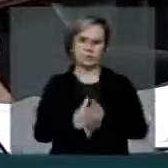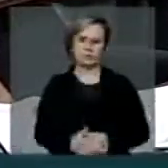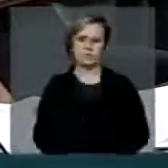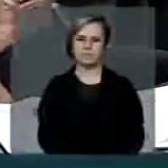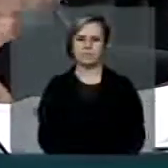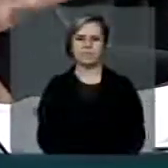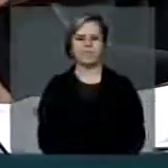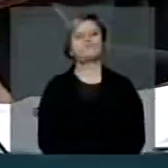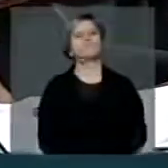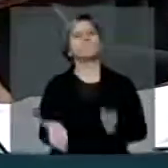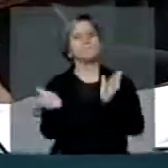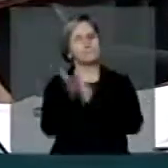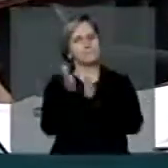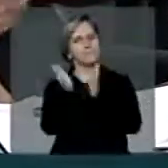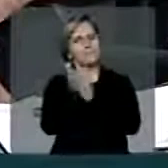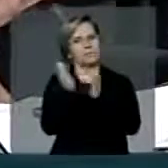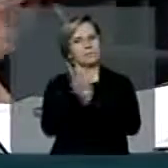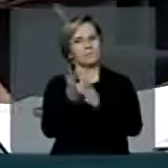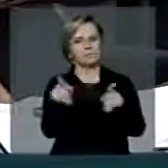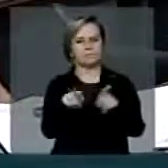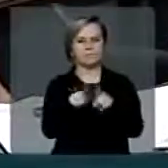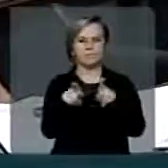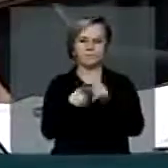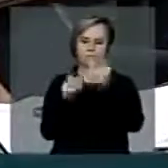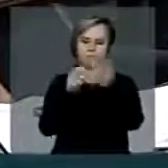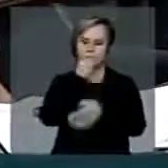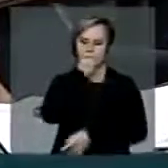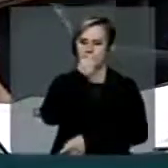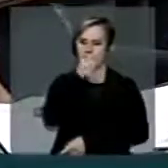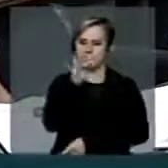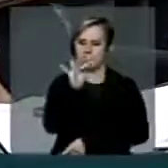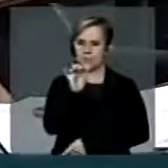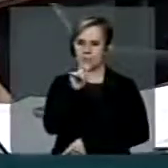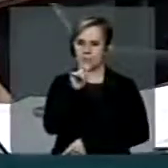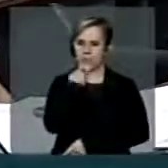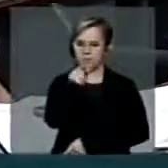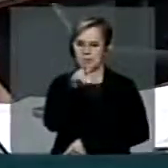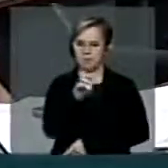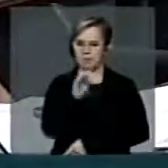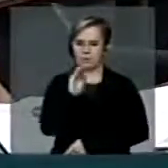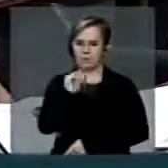Queria parabenizar aqui o jornalista Felipe Canedo,